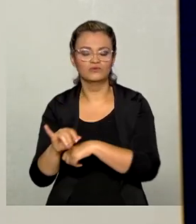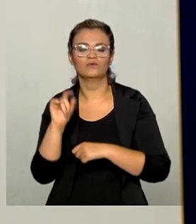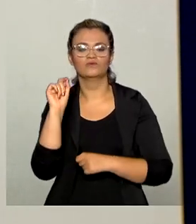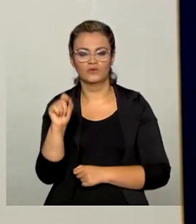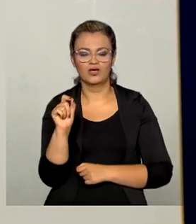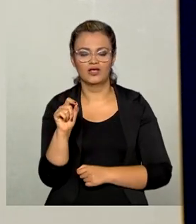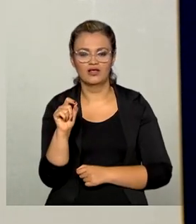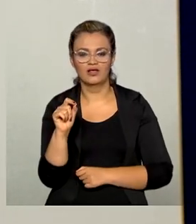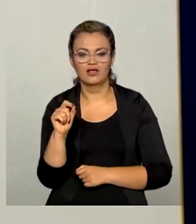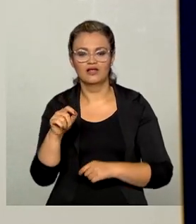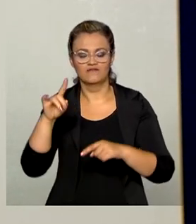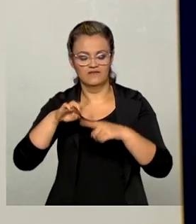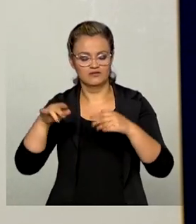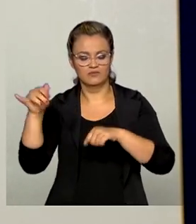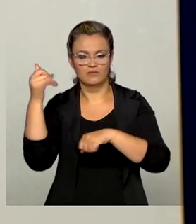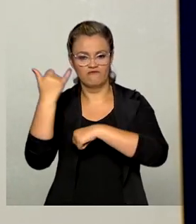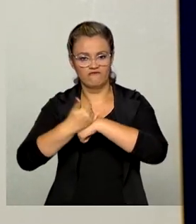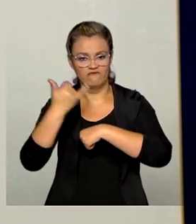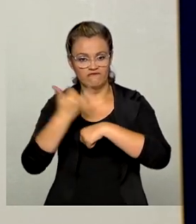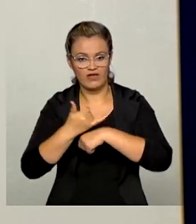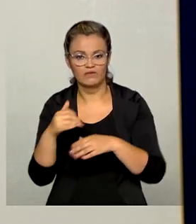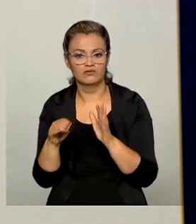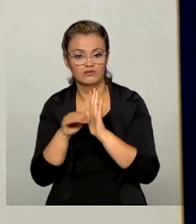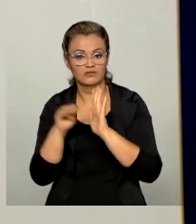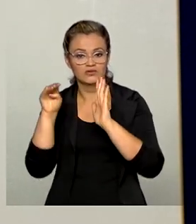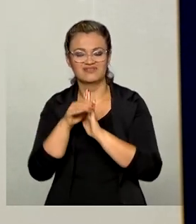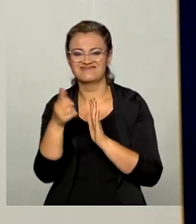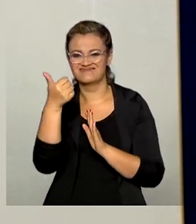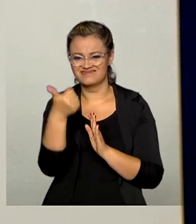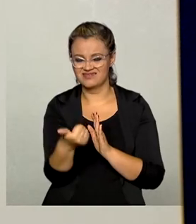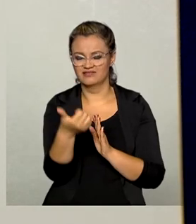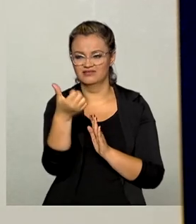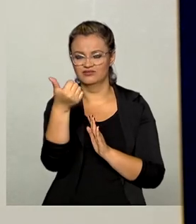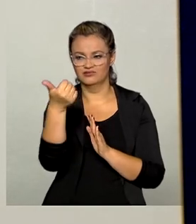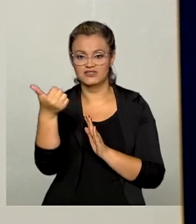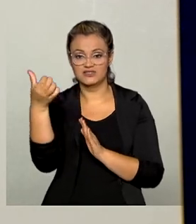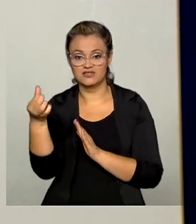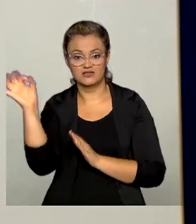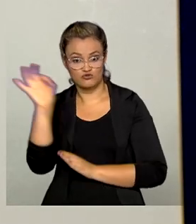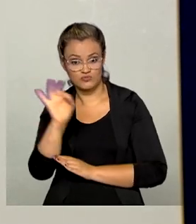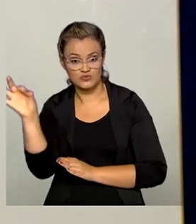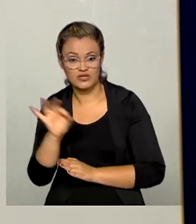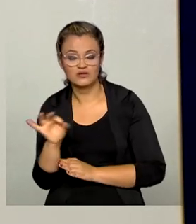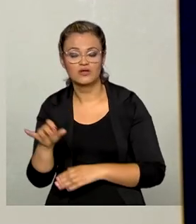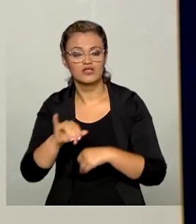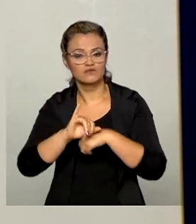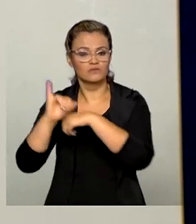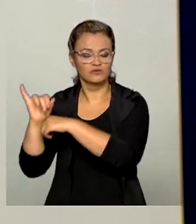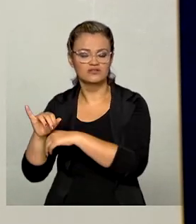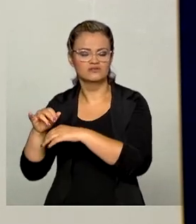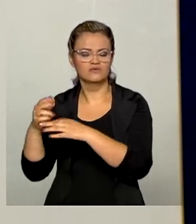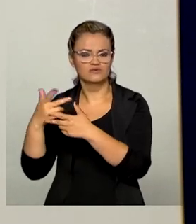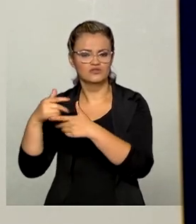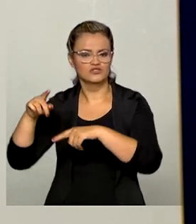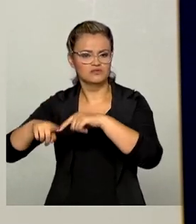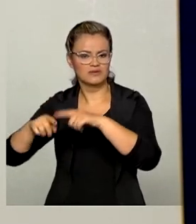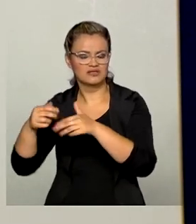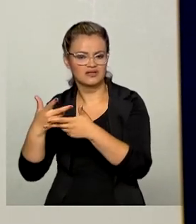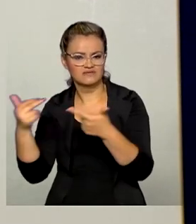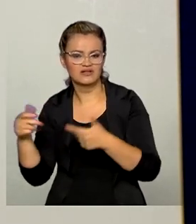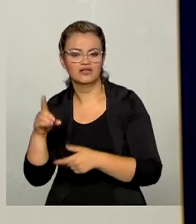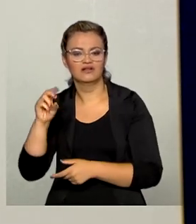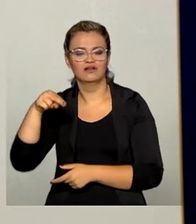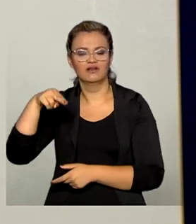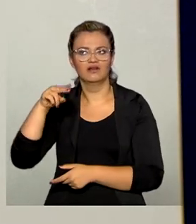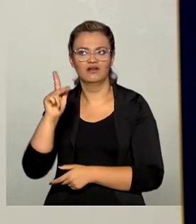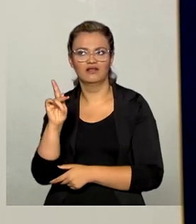exportações de minério de ferro, que cresceram 116% e as exportações de minérios de níquel,